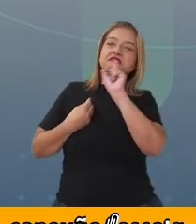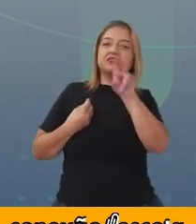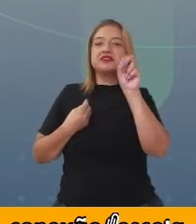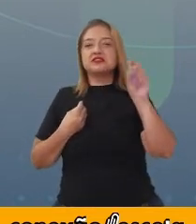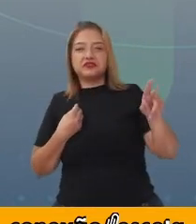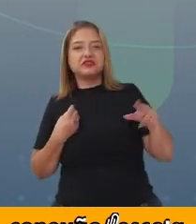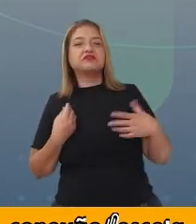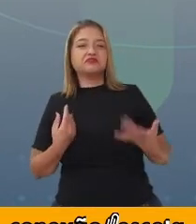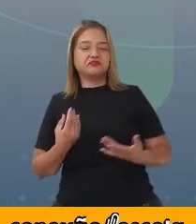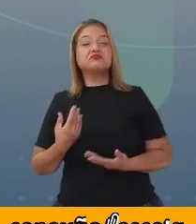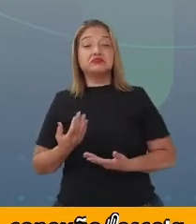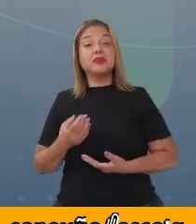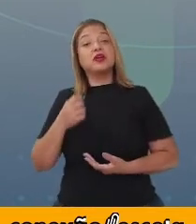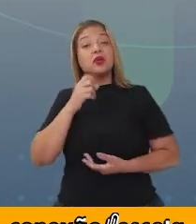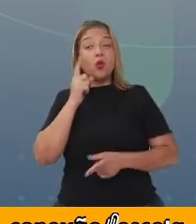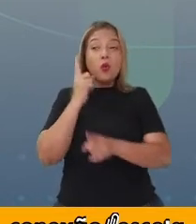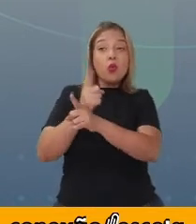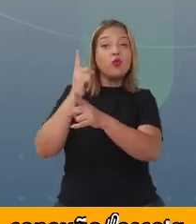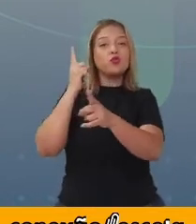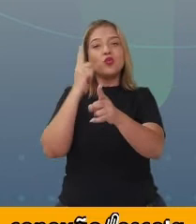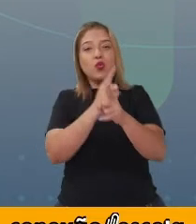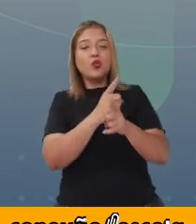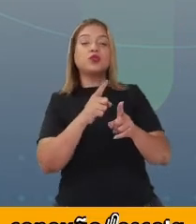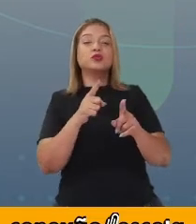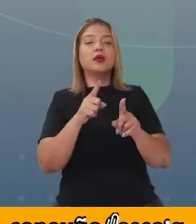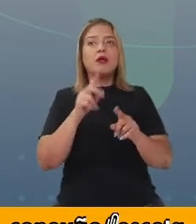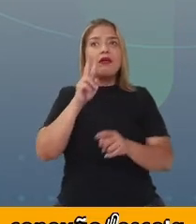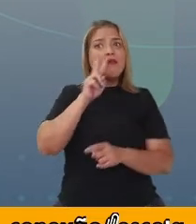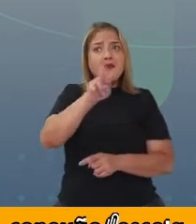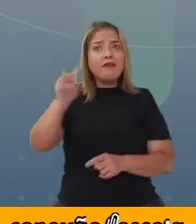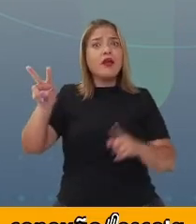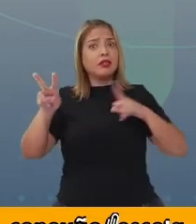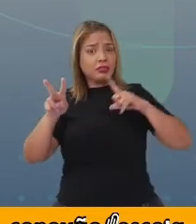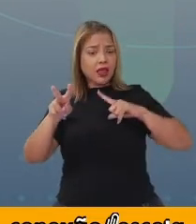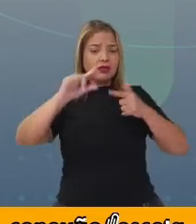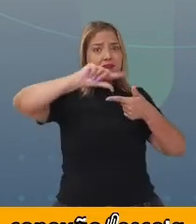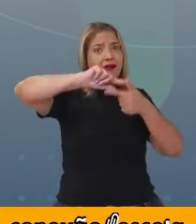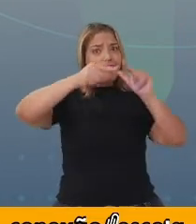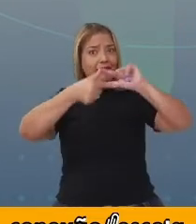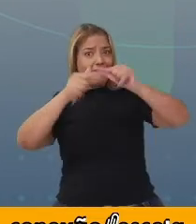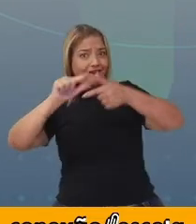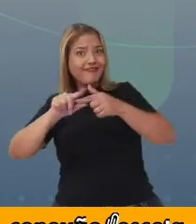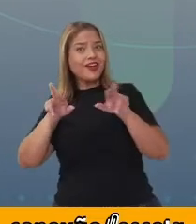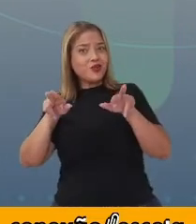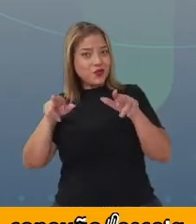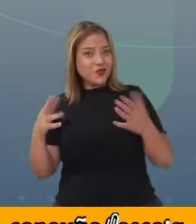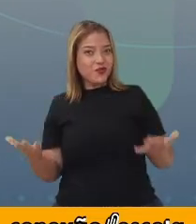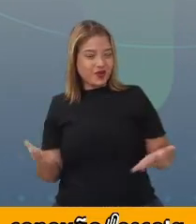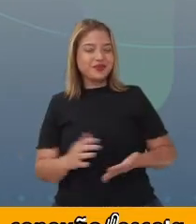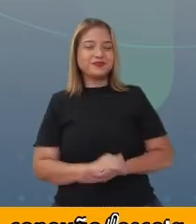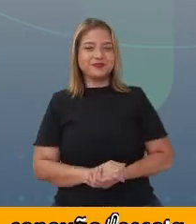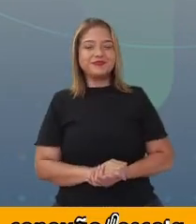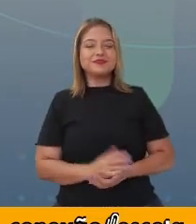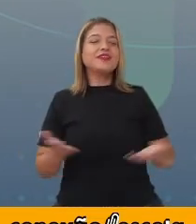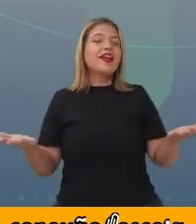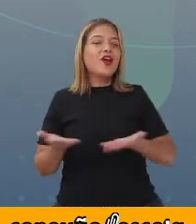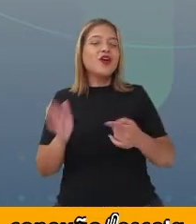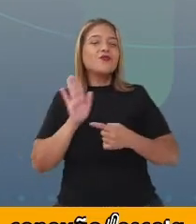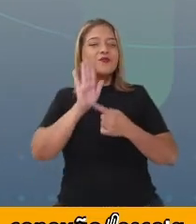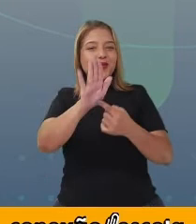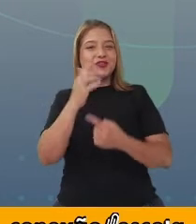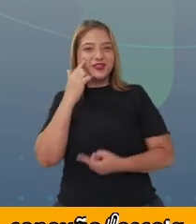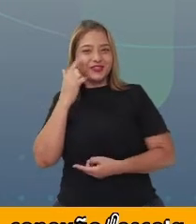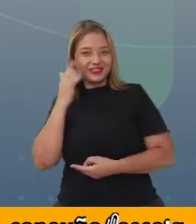e que a gente encontra as formas geométricas. E vamos lá, das figuras de hoje.